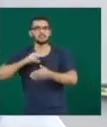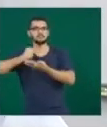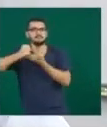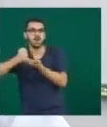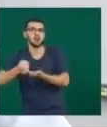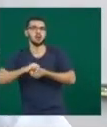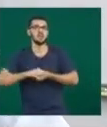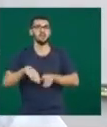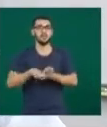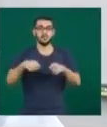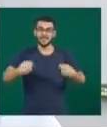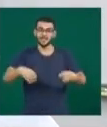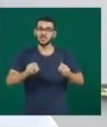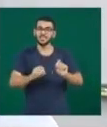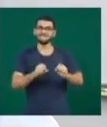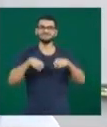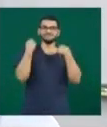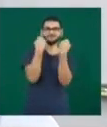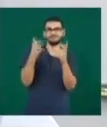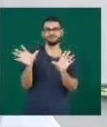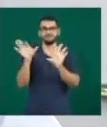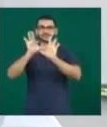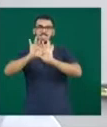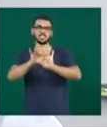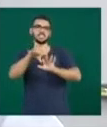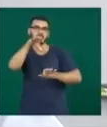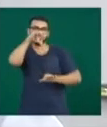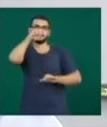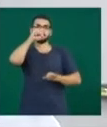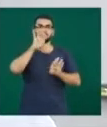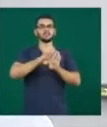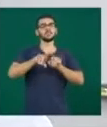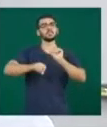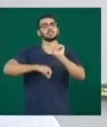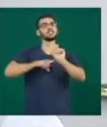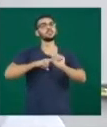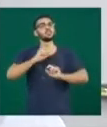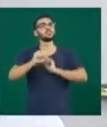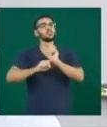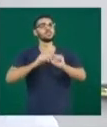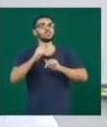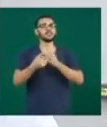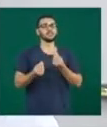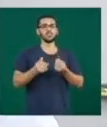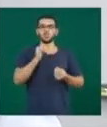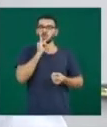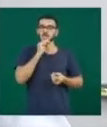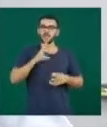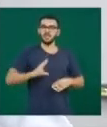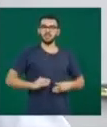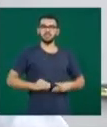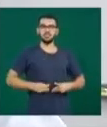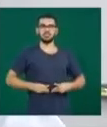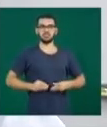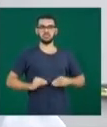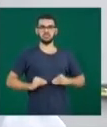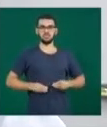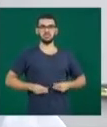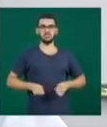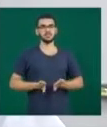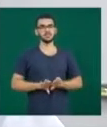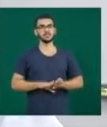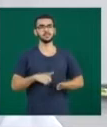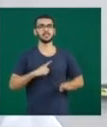associando com a respiração. E aí com isso tem todo um trabalho de musculatura secundária. E